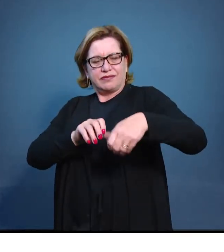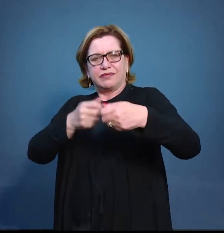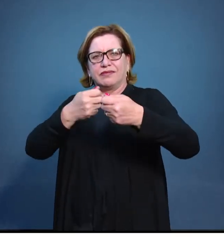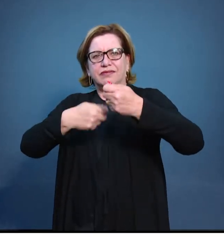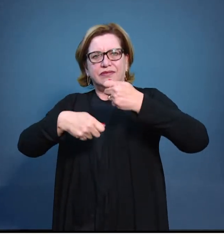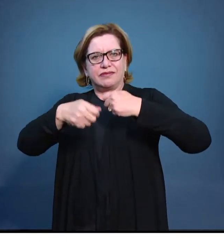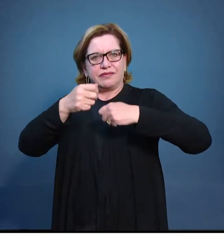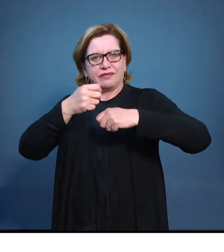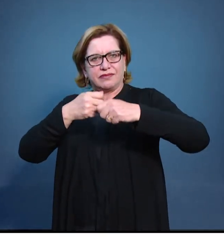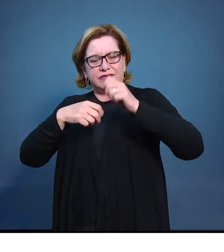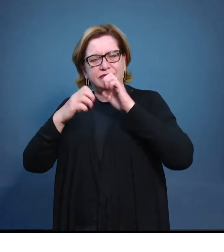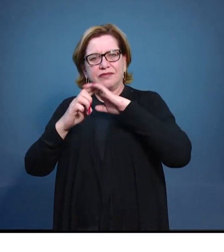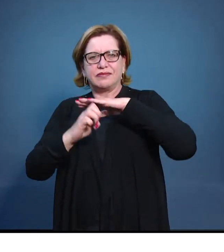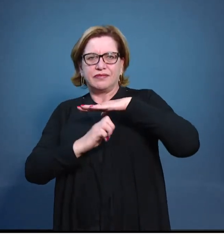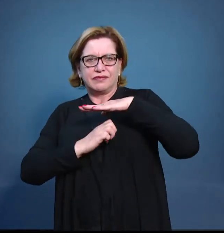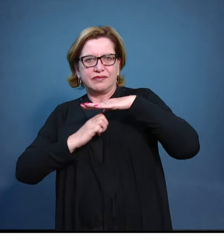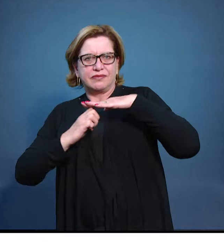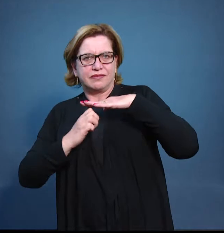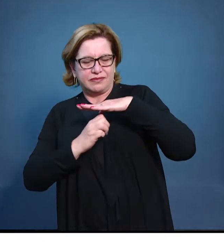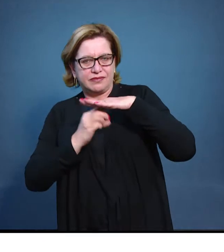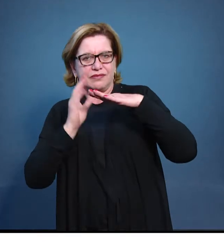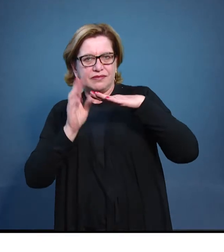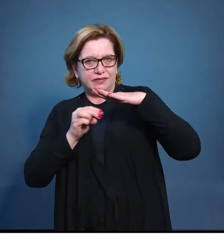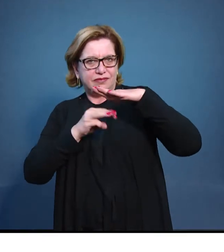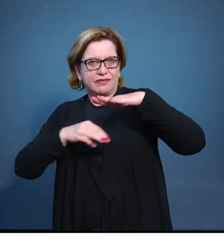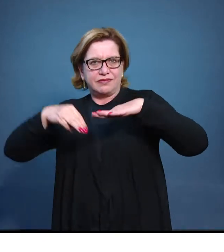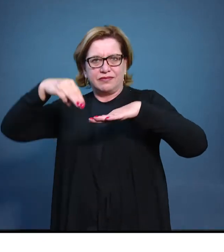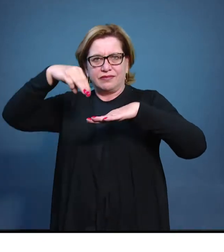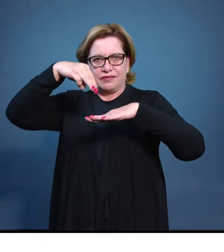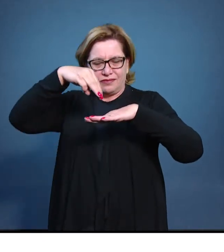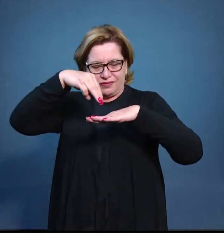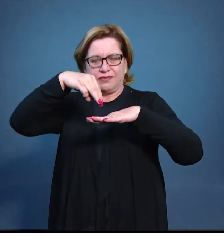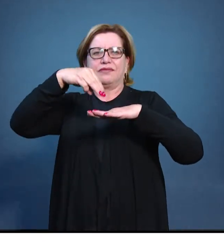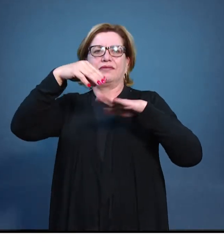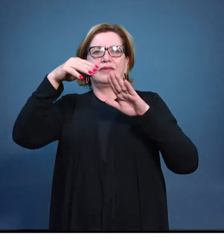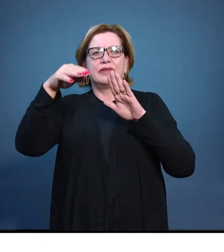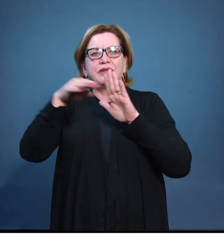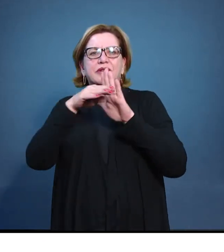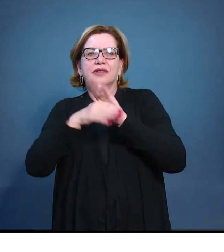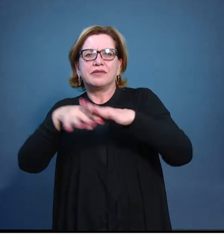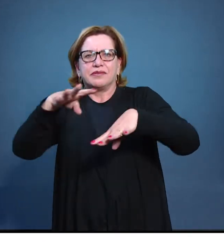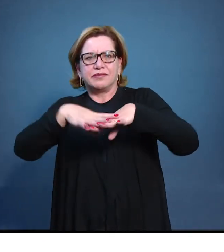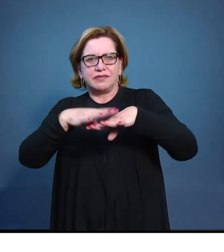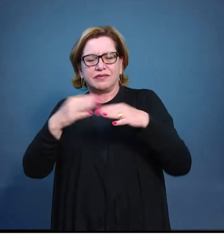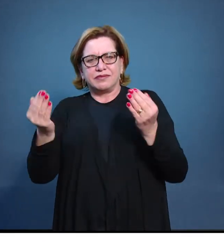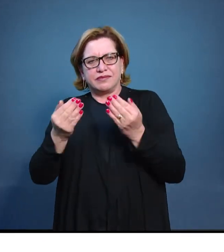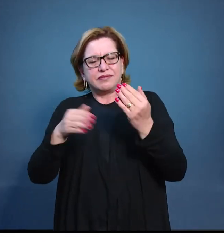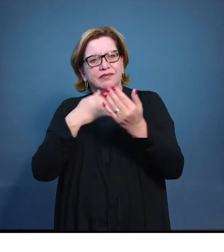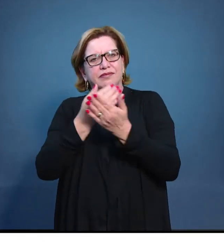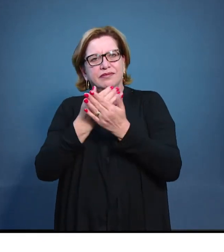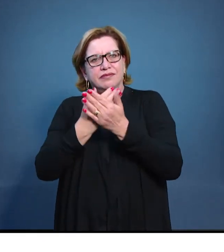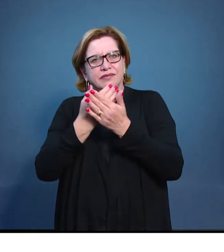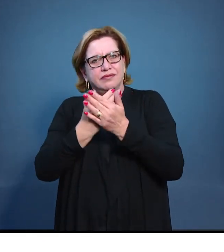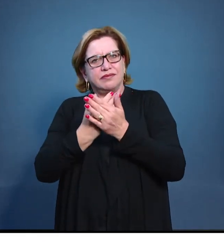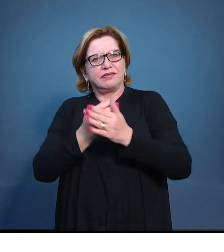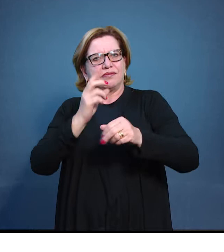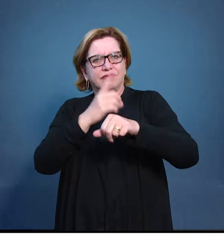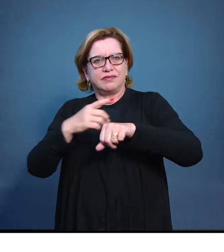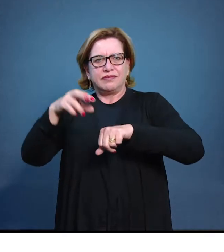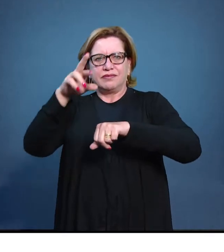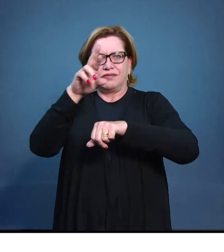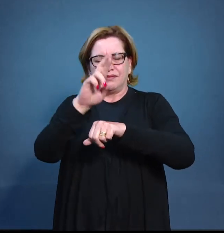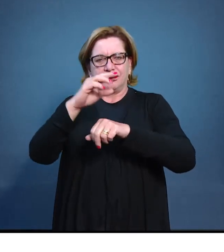administração de empresas, tenho mestrado em programação matemática e estou fazendo doutorado em ciências sociais